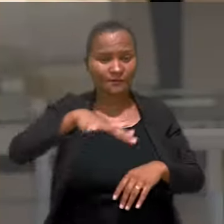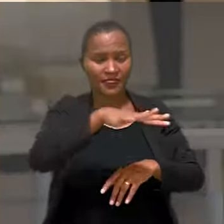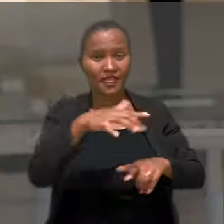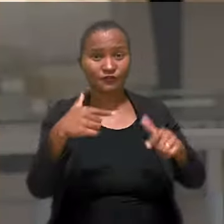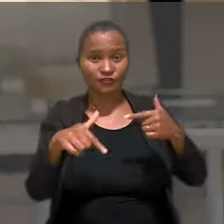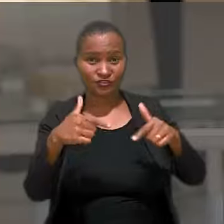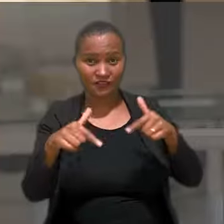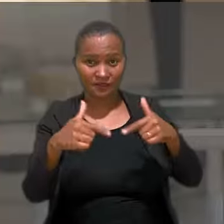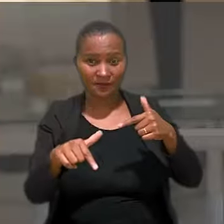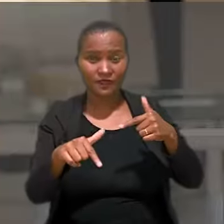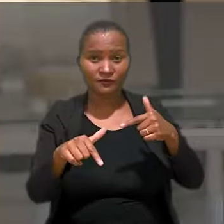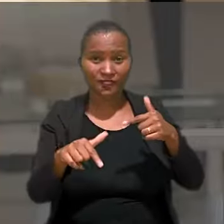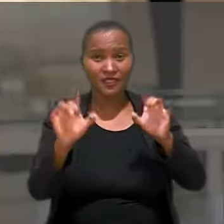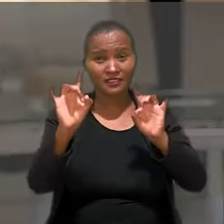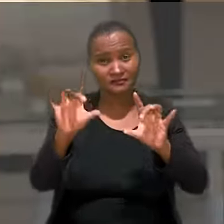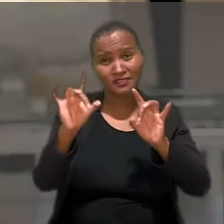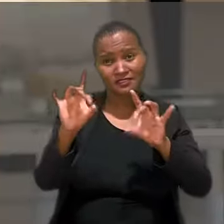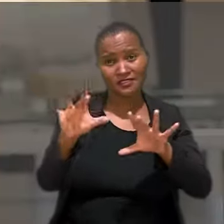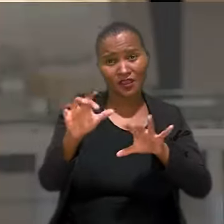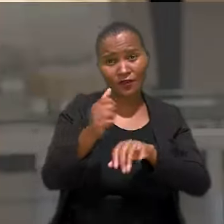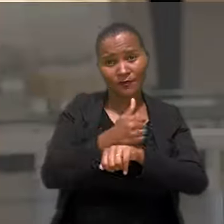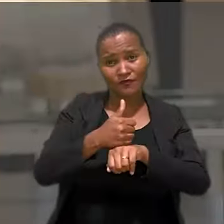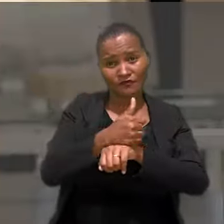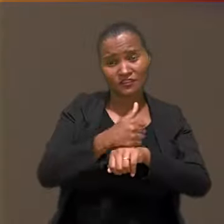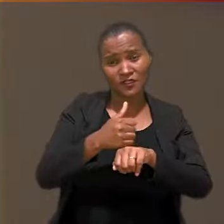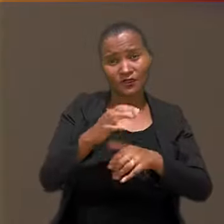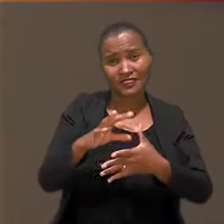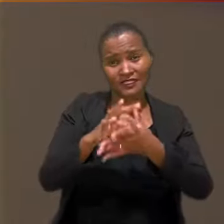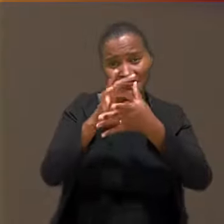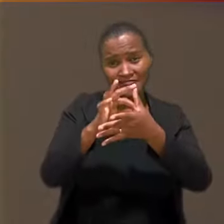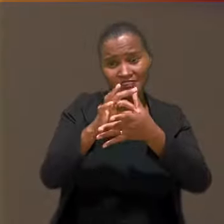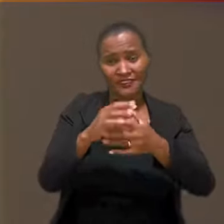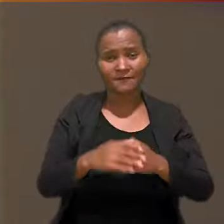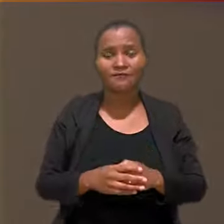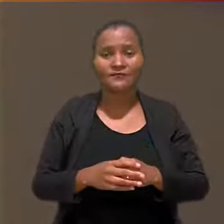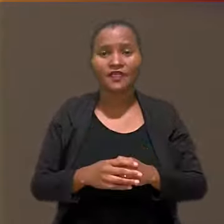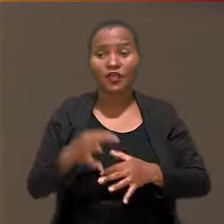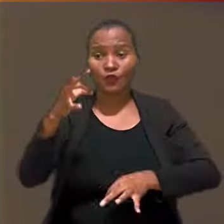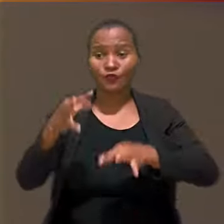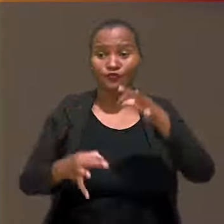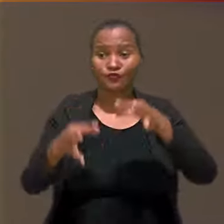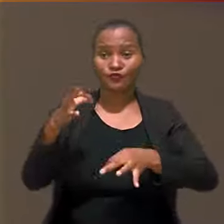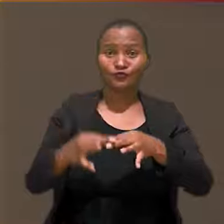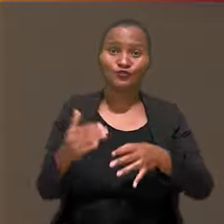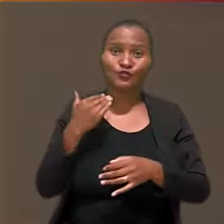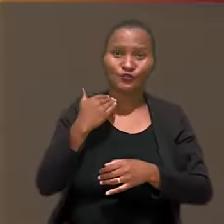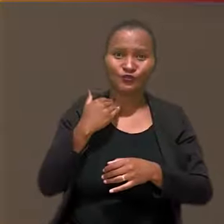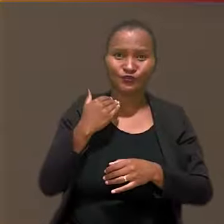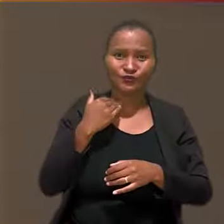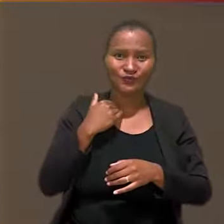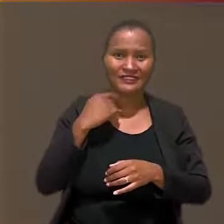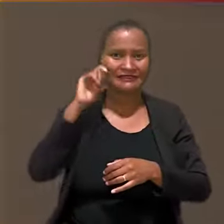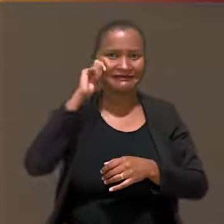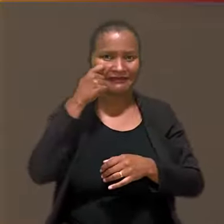de trabalho, em especial em cargos de liderança? Um juiz de negros, nessa sociedade que a gente vive, é quase um